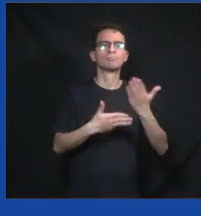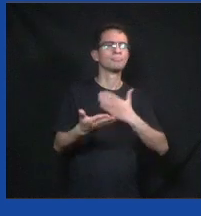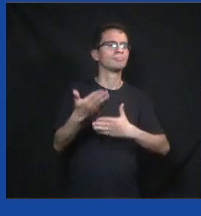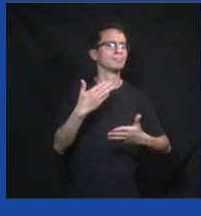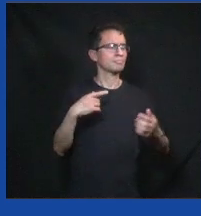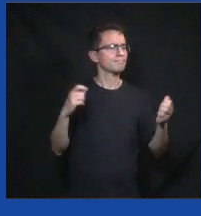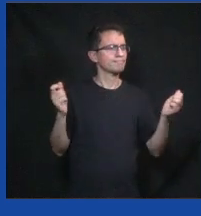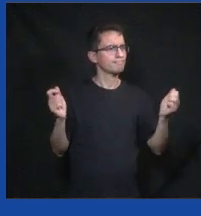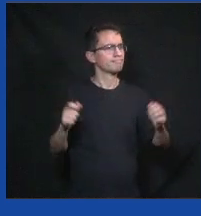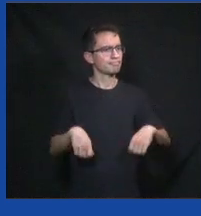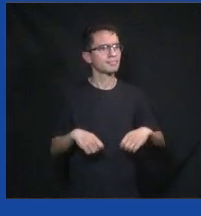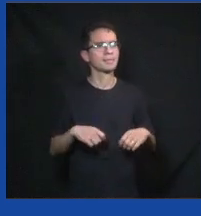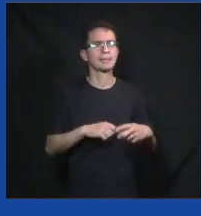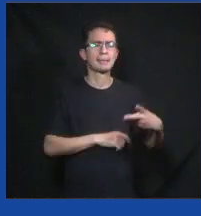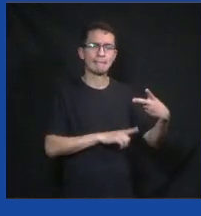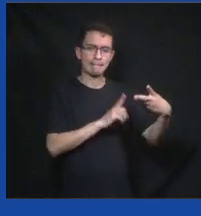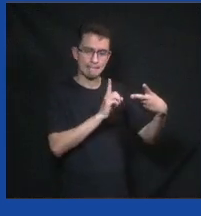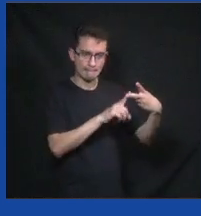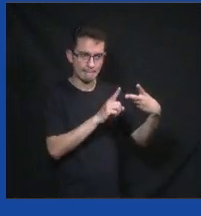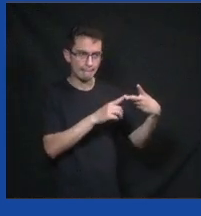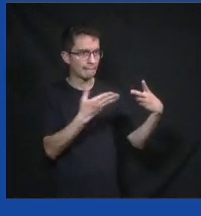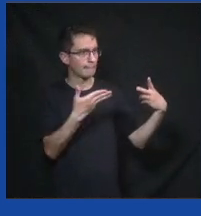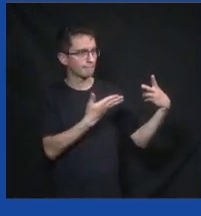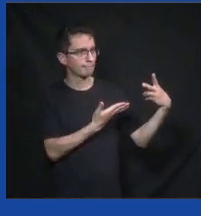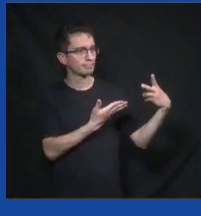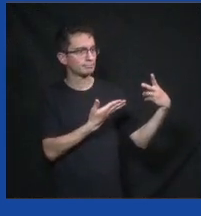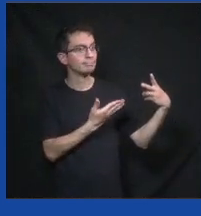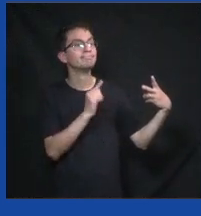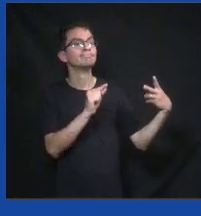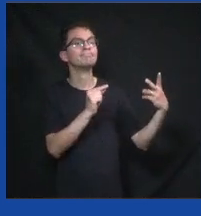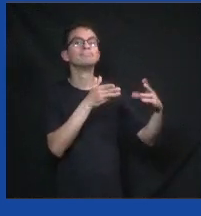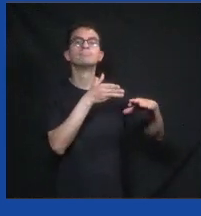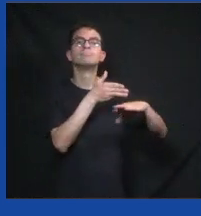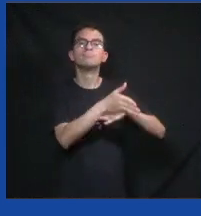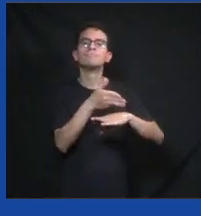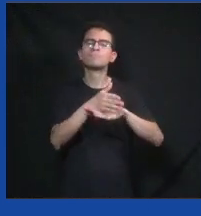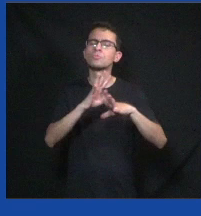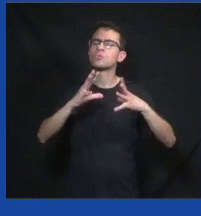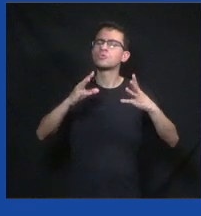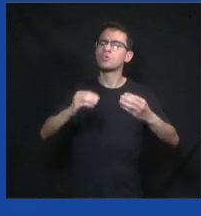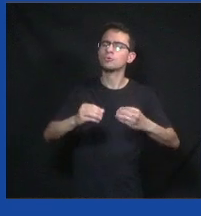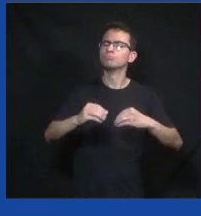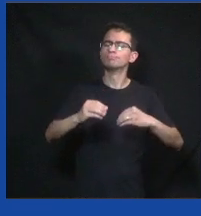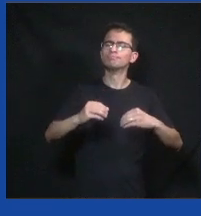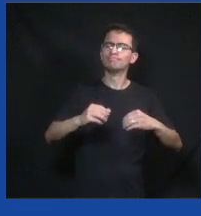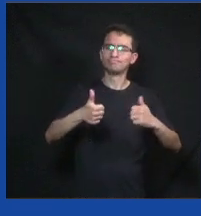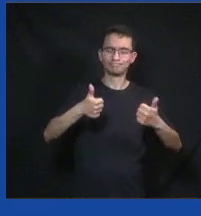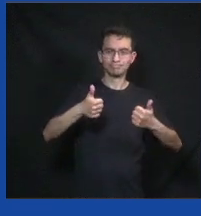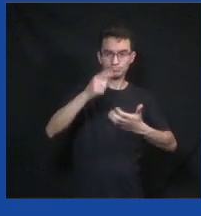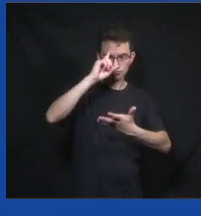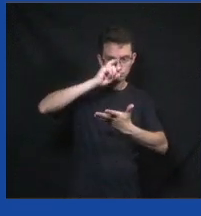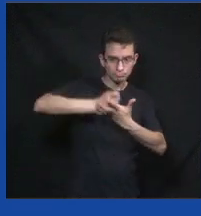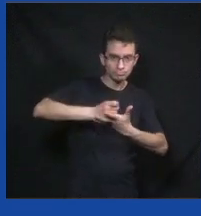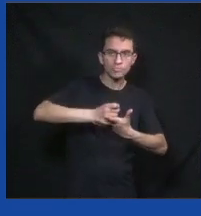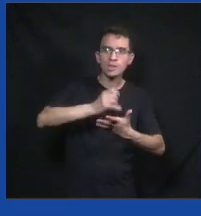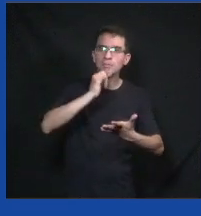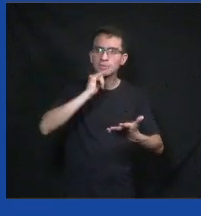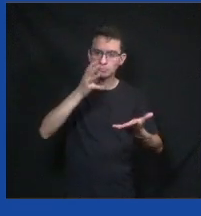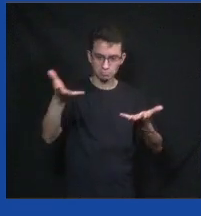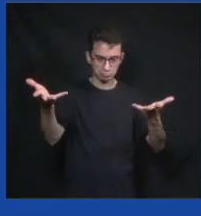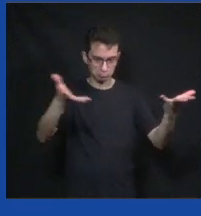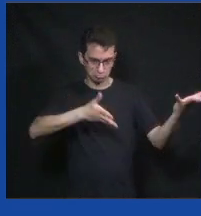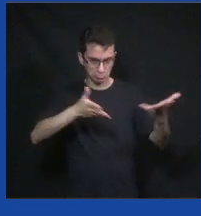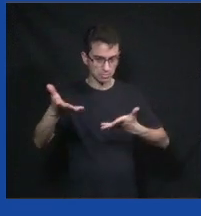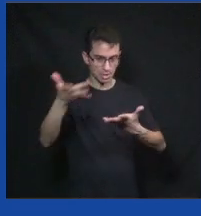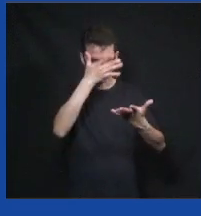um jeito um pouco mais rápido. A gente fala muito e aqui, fundamental, participação popular em tomada de decisão. Como é que a gente traz o cidadão para esse centro e